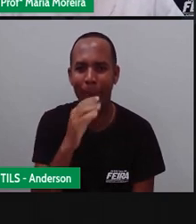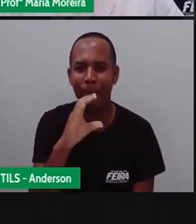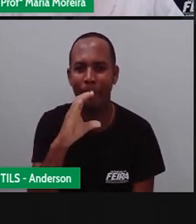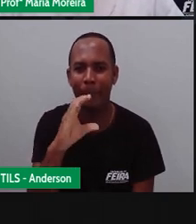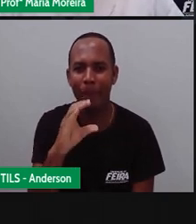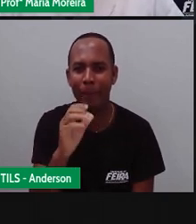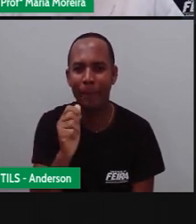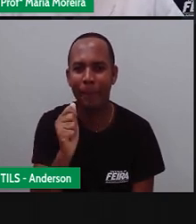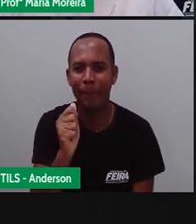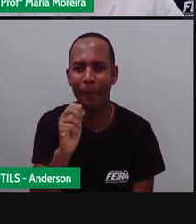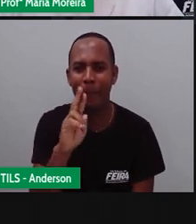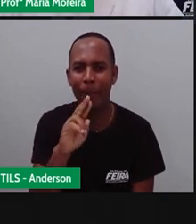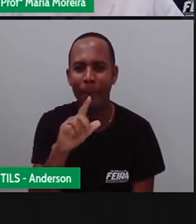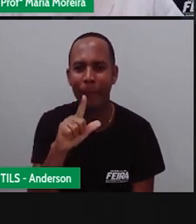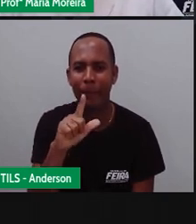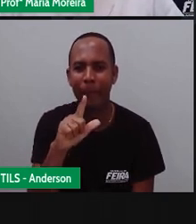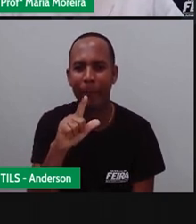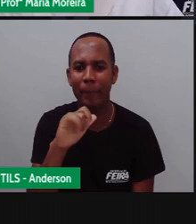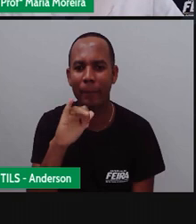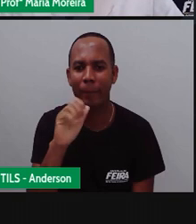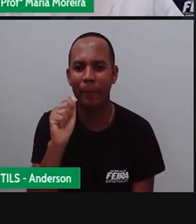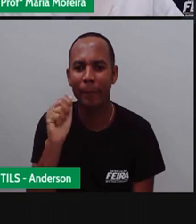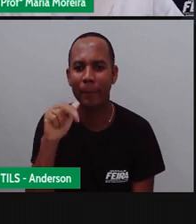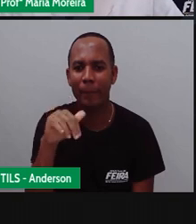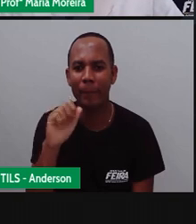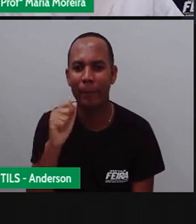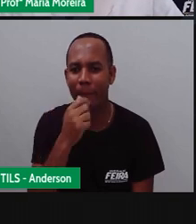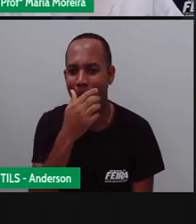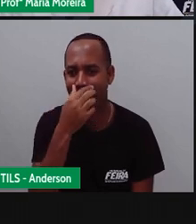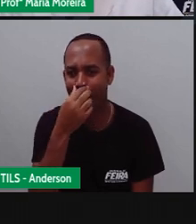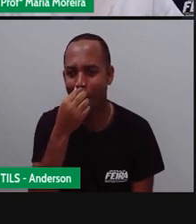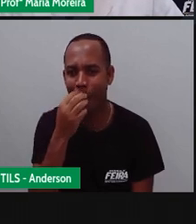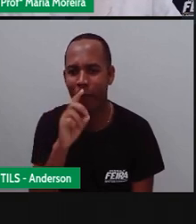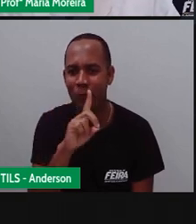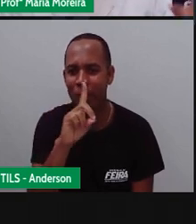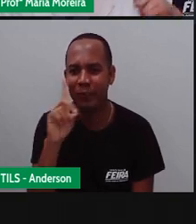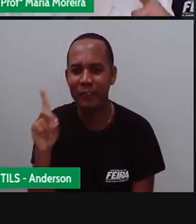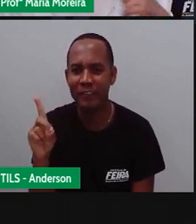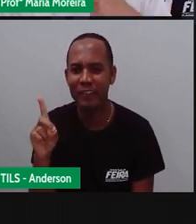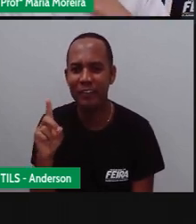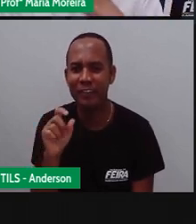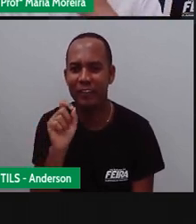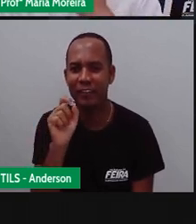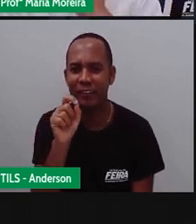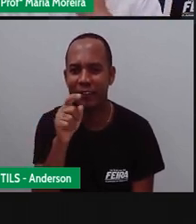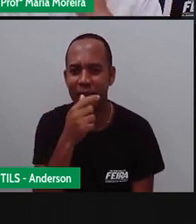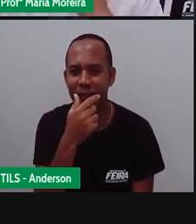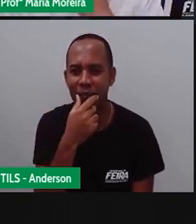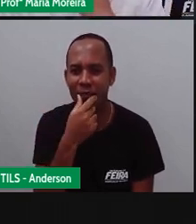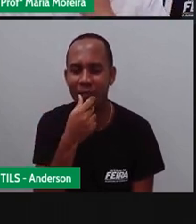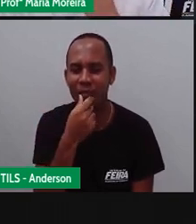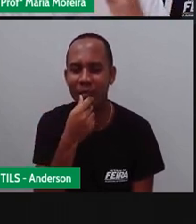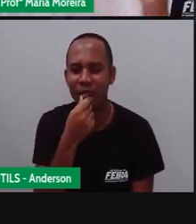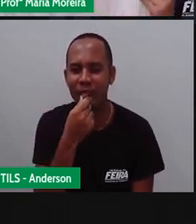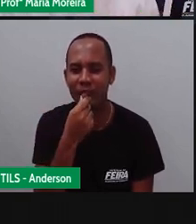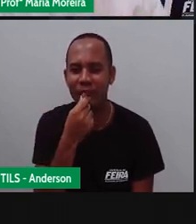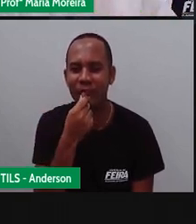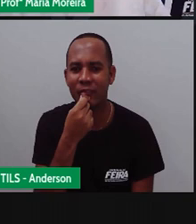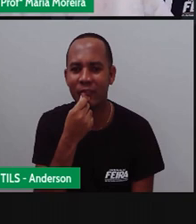Carleane. Bom dia, Pró. É o Wanderson da Escola Municipal Helena Queiroz. Ah, porque Carleane provavelmente é a mãe dele, Anderson.